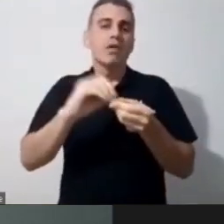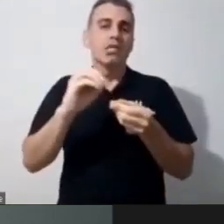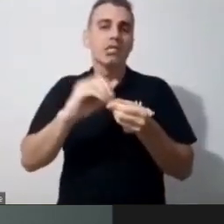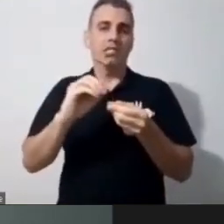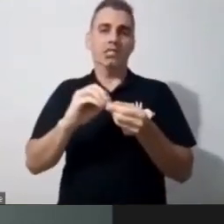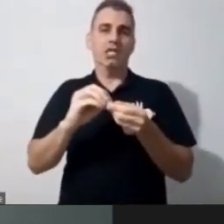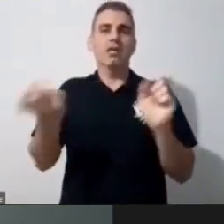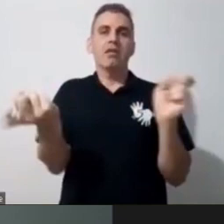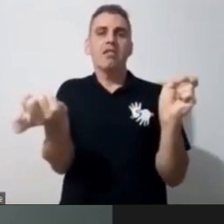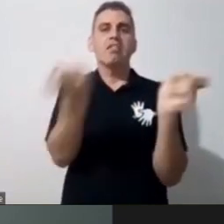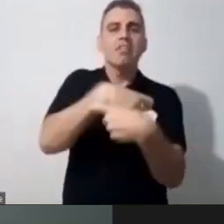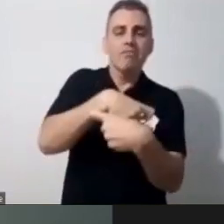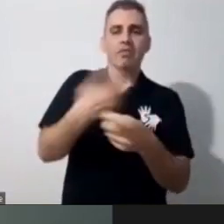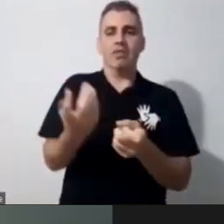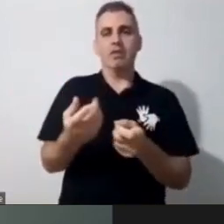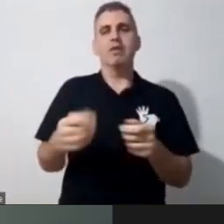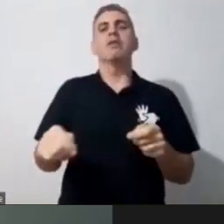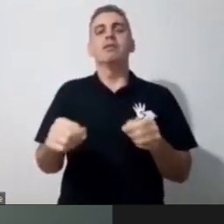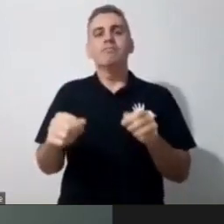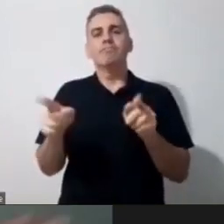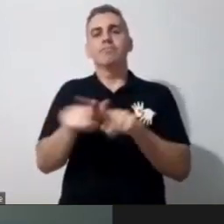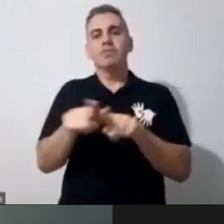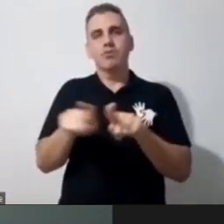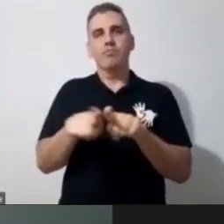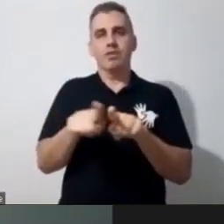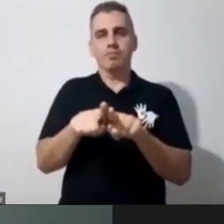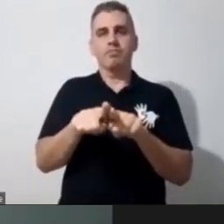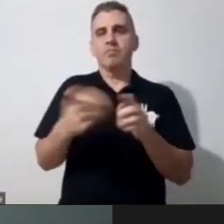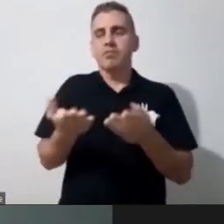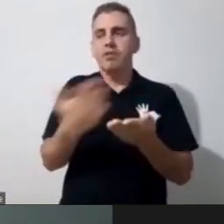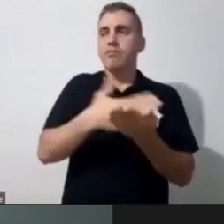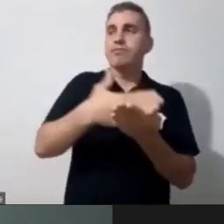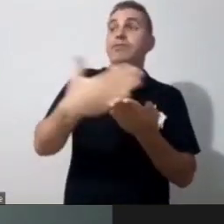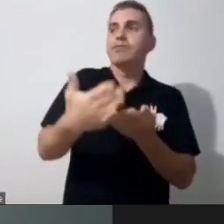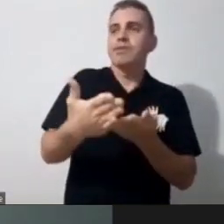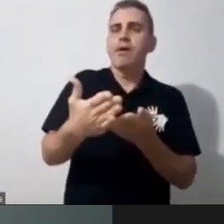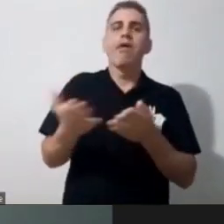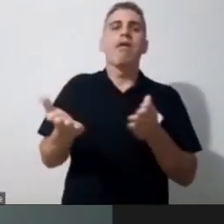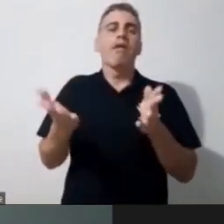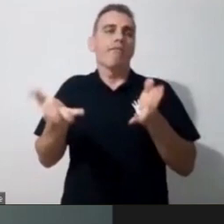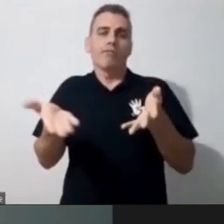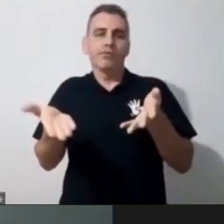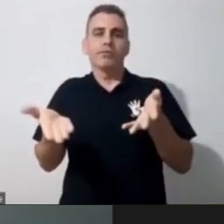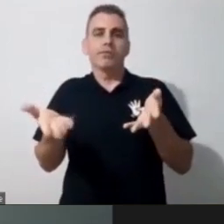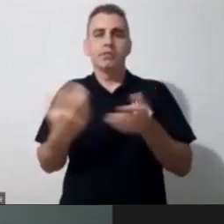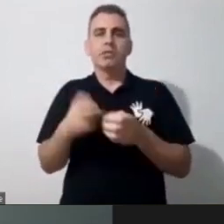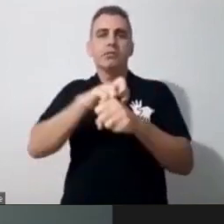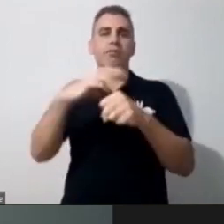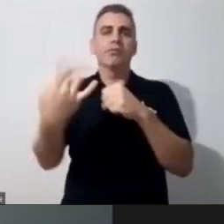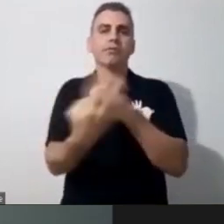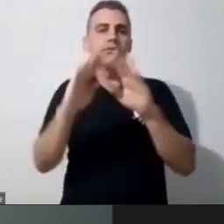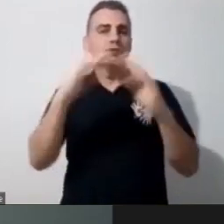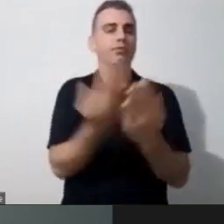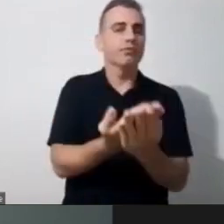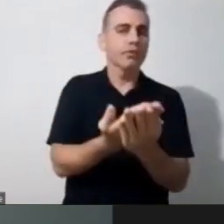deveria ou deve estar, ou iniciando, não no momento de pandemia, na escola, né. Então, a gente já tem essa